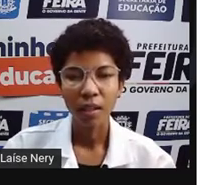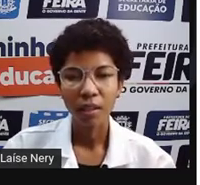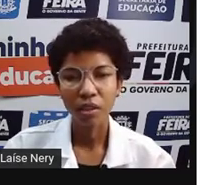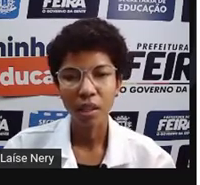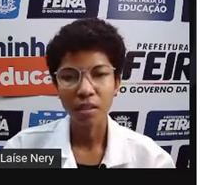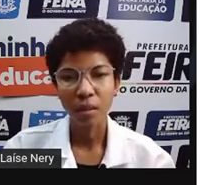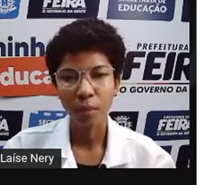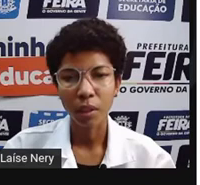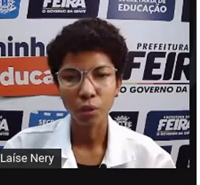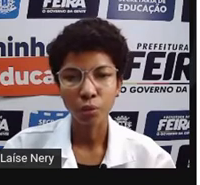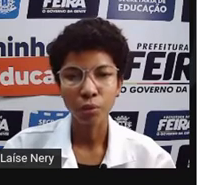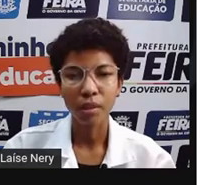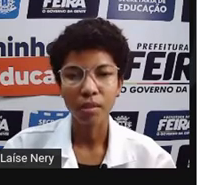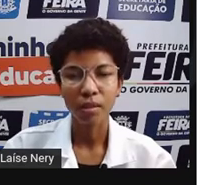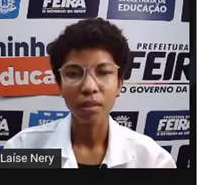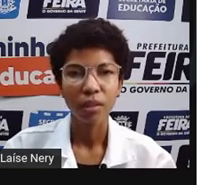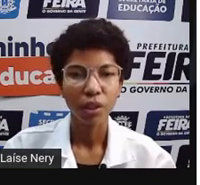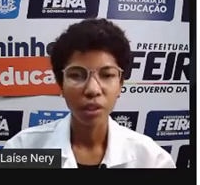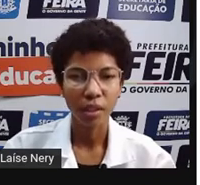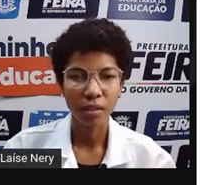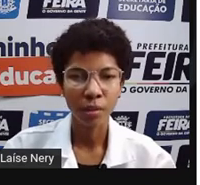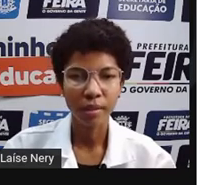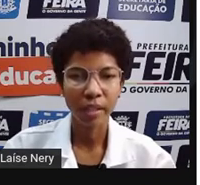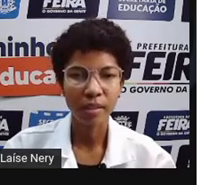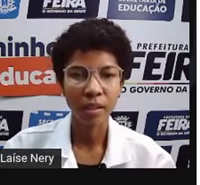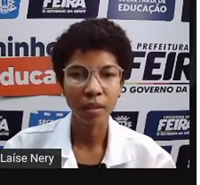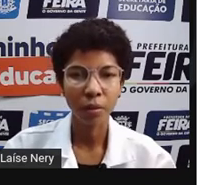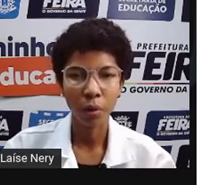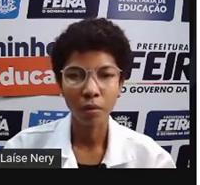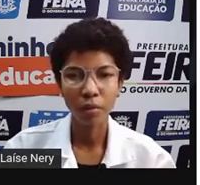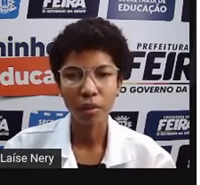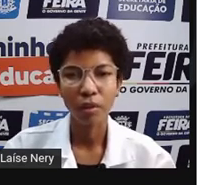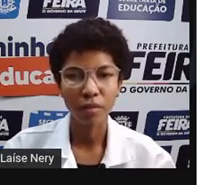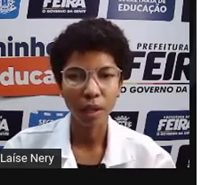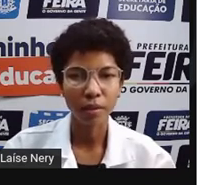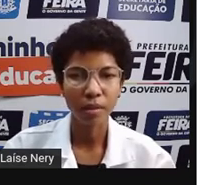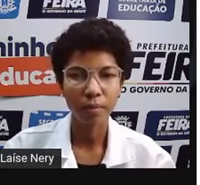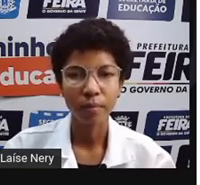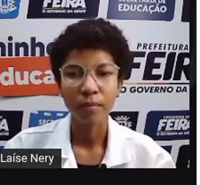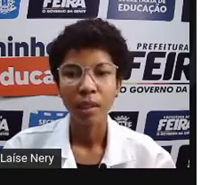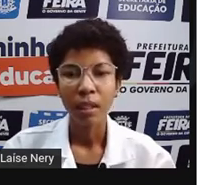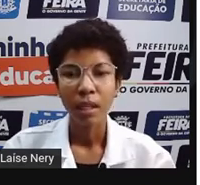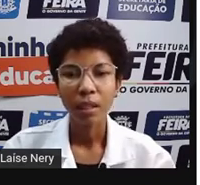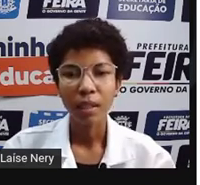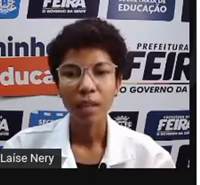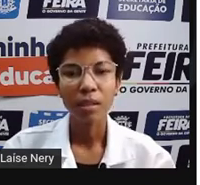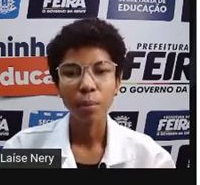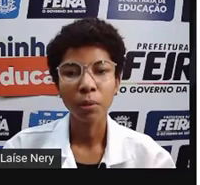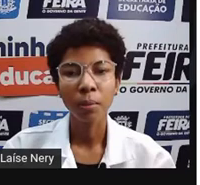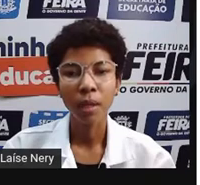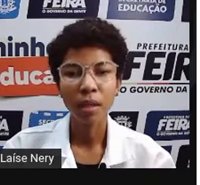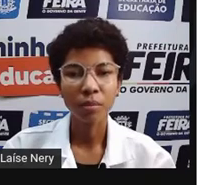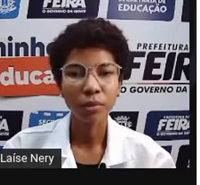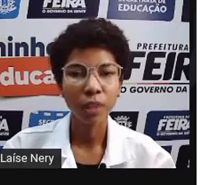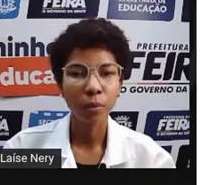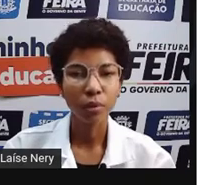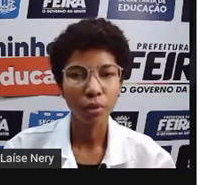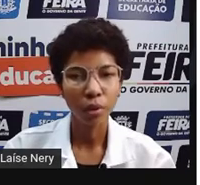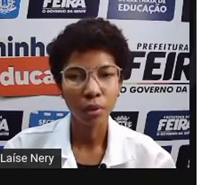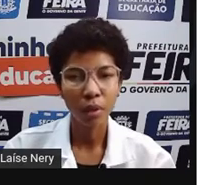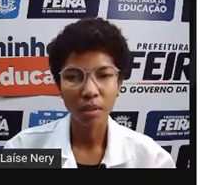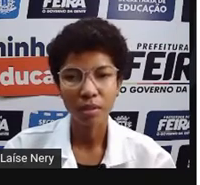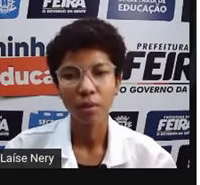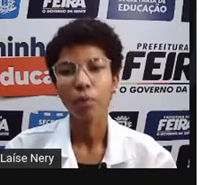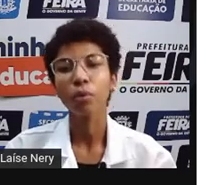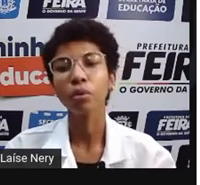E aí as três lâmpadas juntas já são 69 watts. Ligadas pelo mesmo tempo